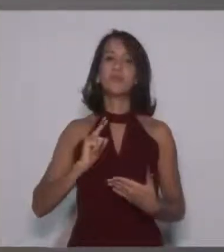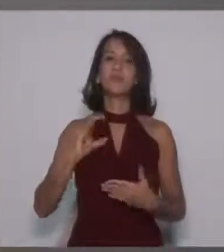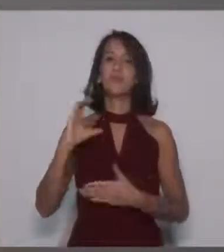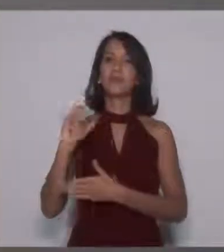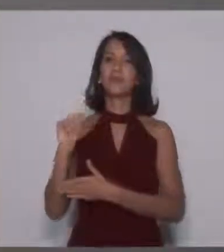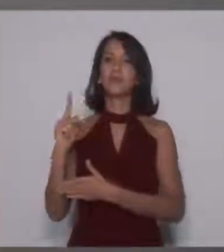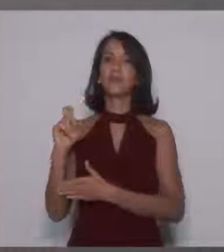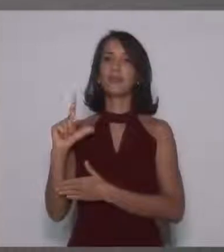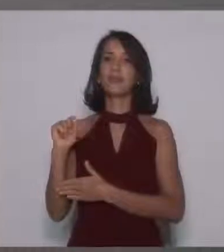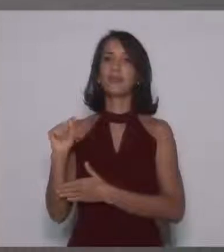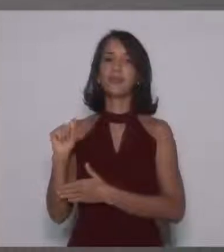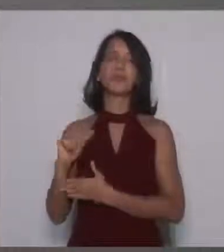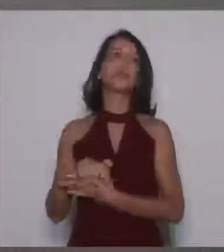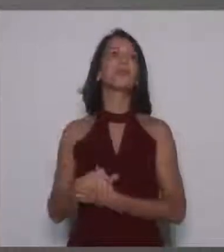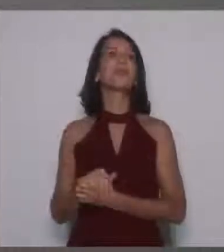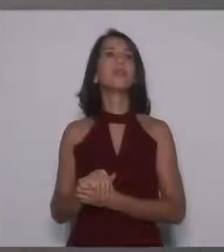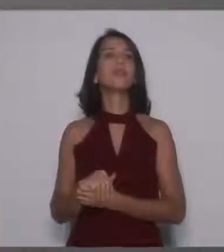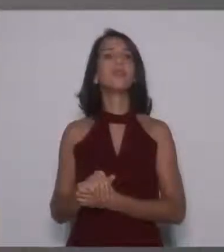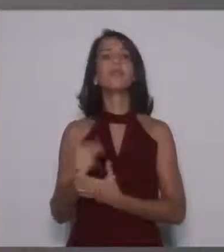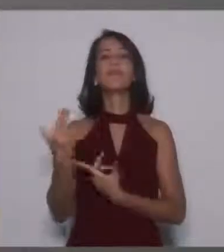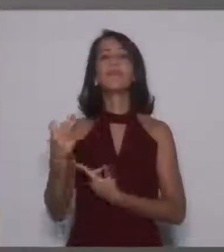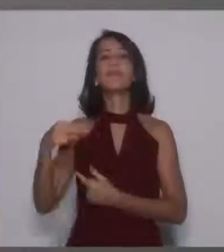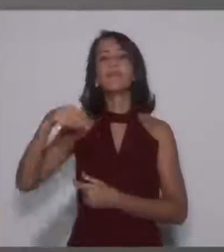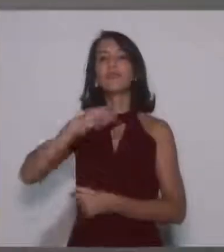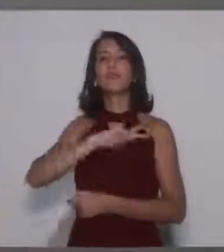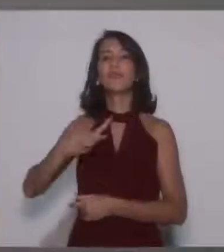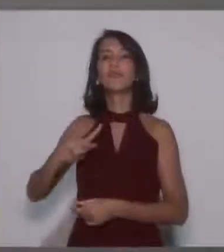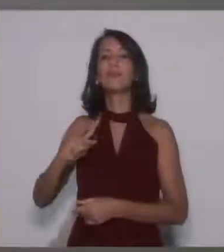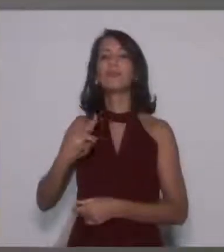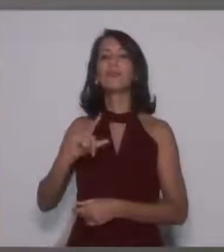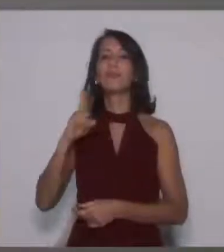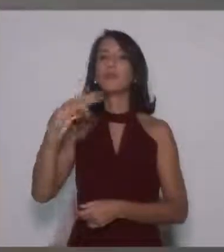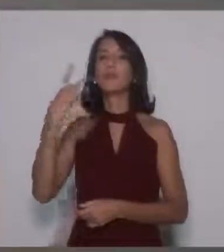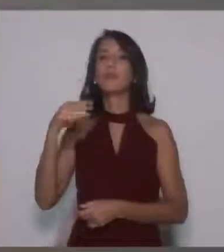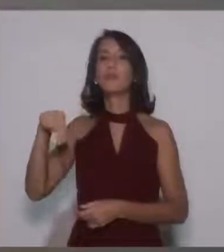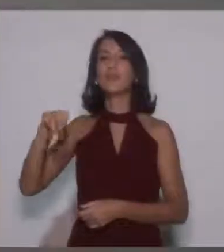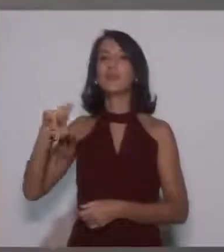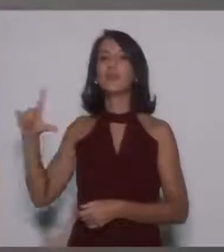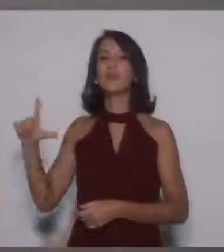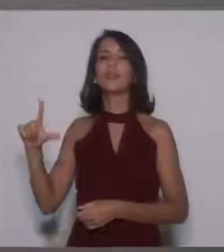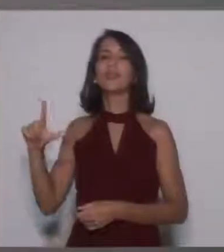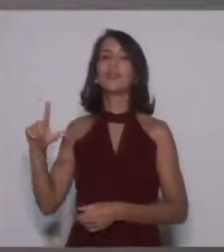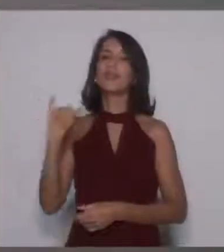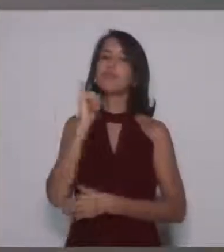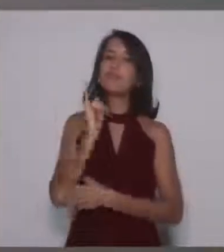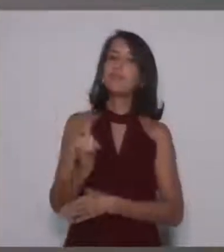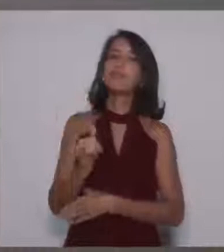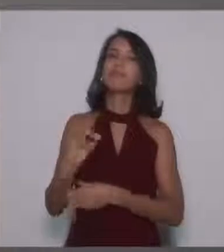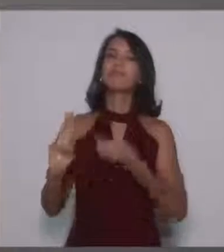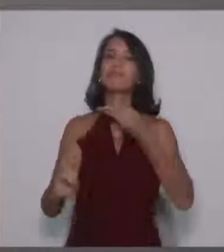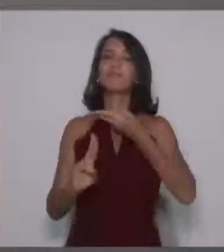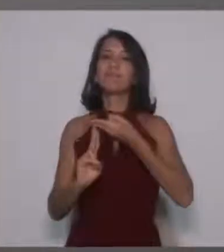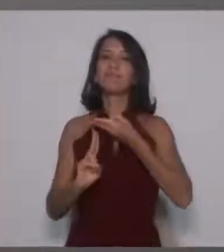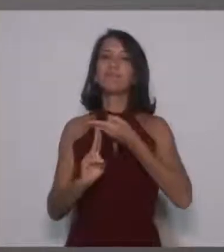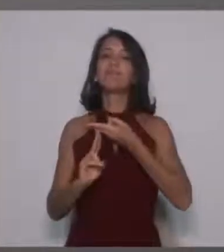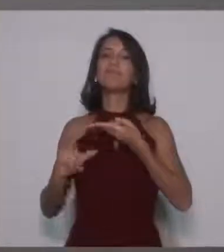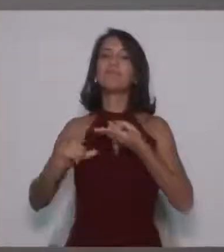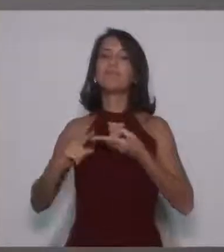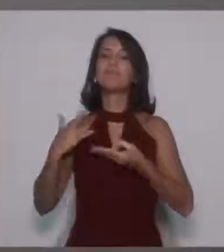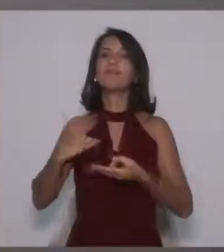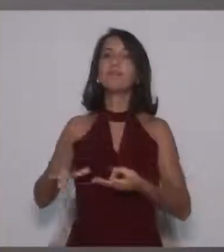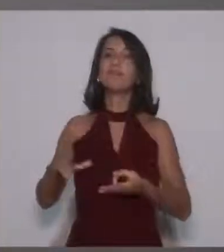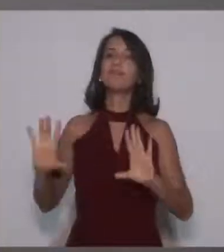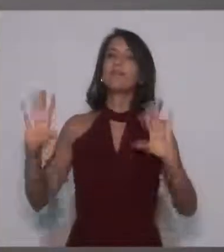capela. Como o Nil falou, já teve outras regiões. A capela estava carente desse tipo de